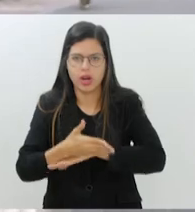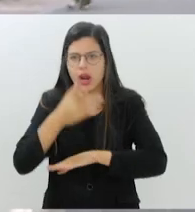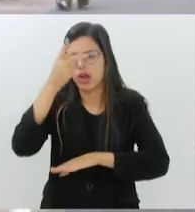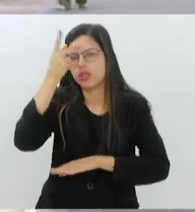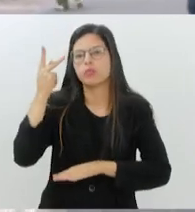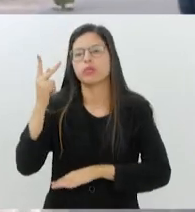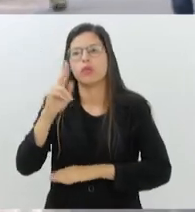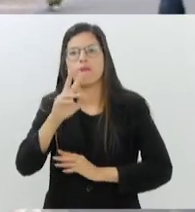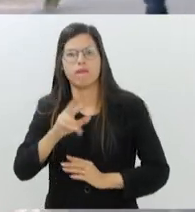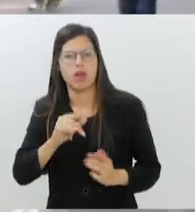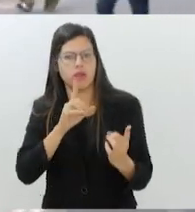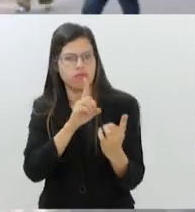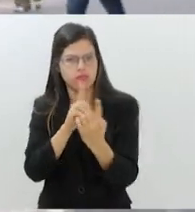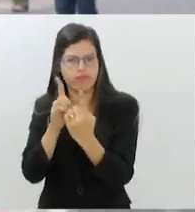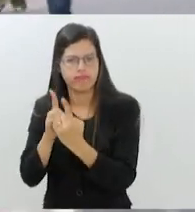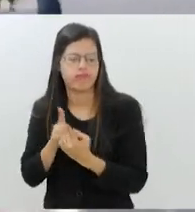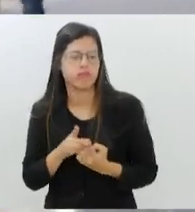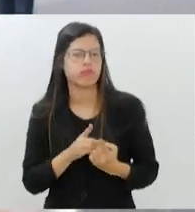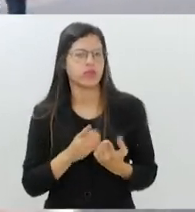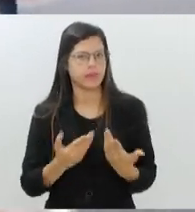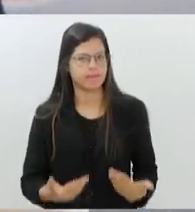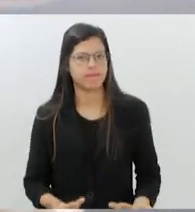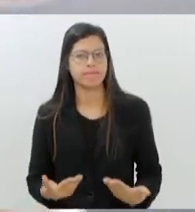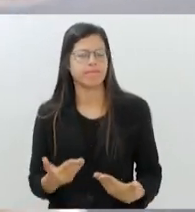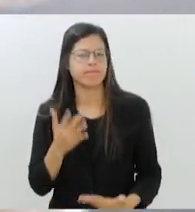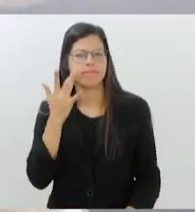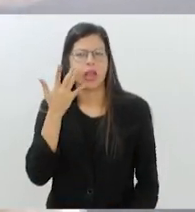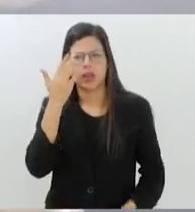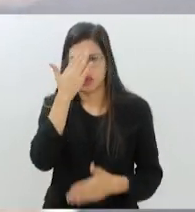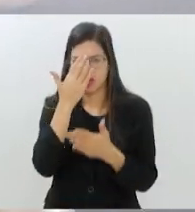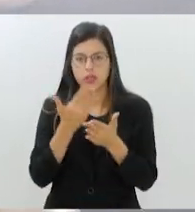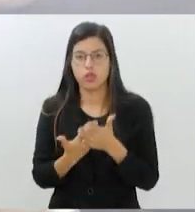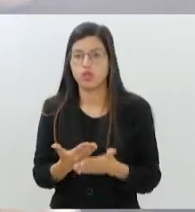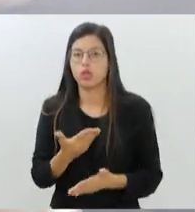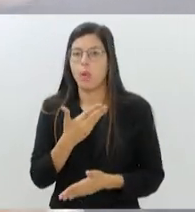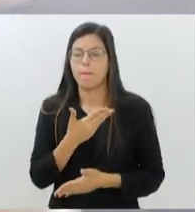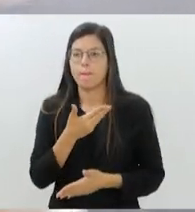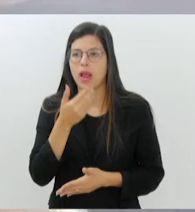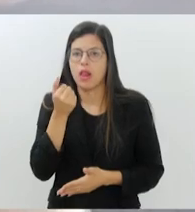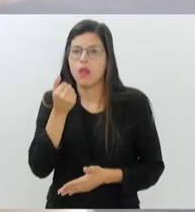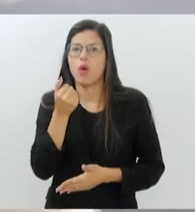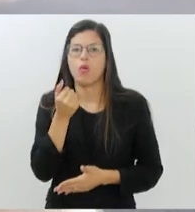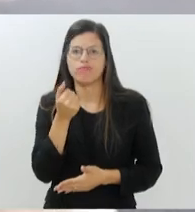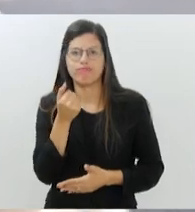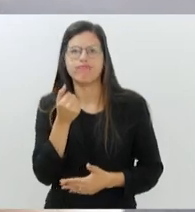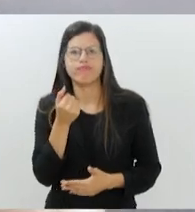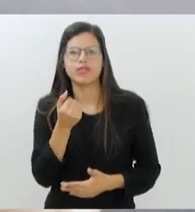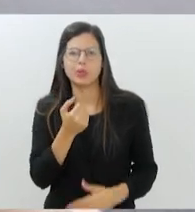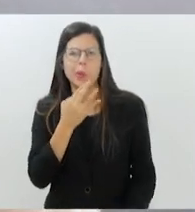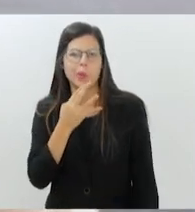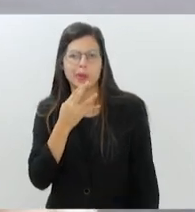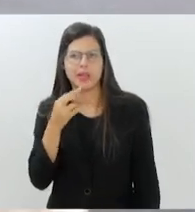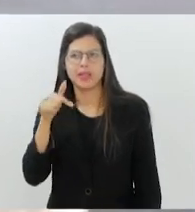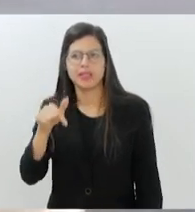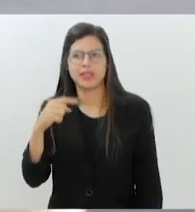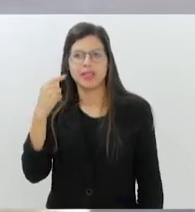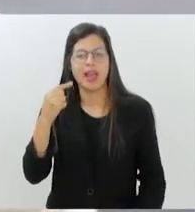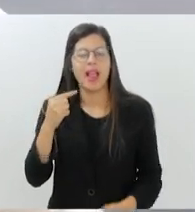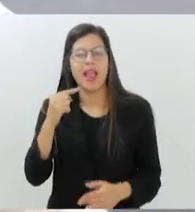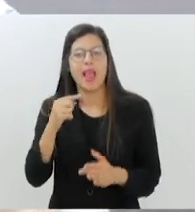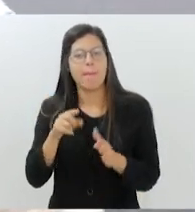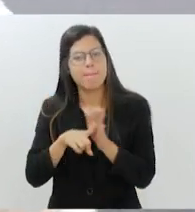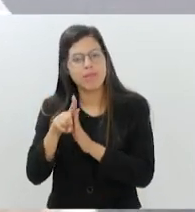nas áreas de atuação. E eu acho que a melhor maneira da pessoa conhecer a Santa Casa é uma busca na internet, é uma